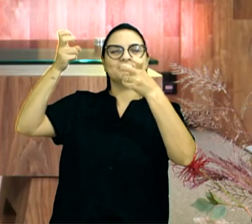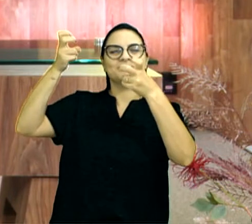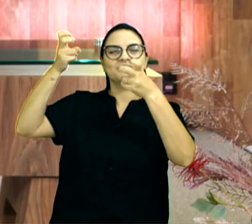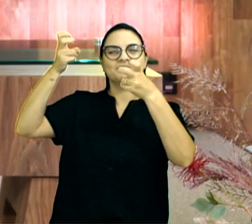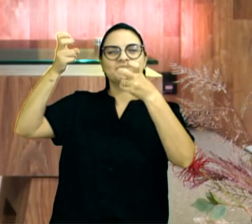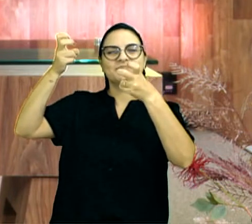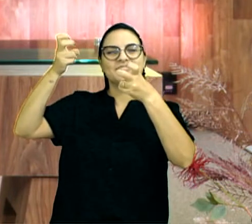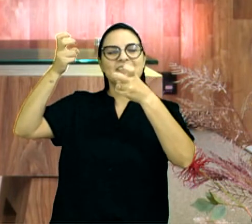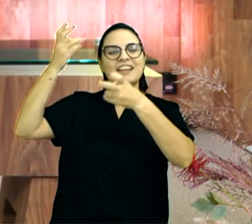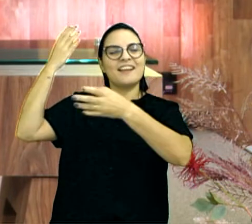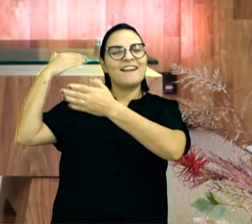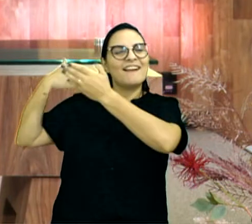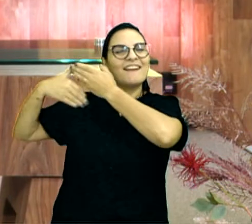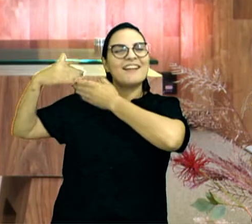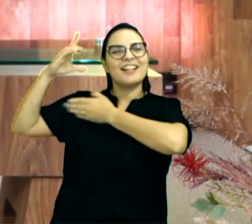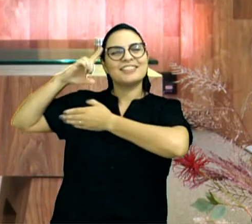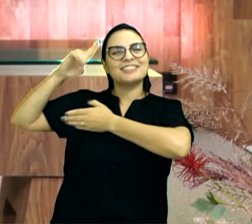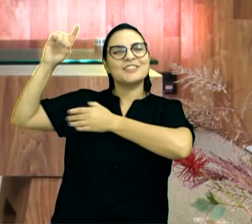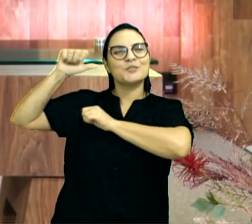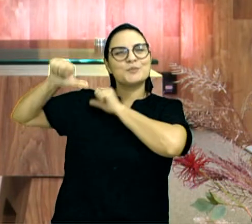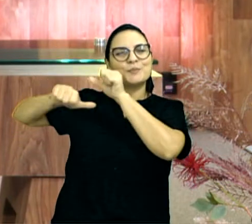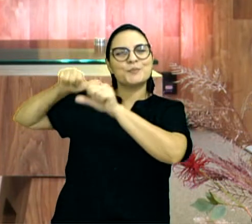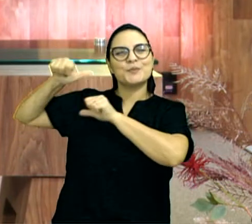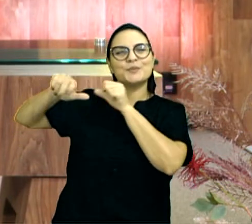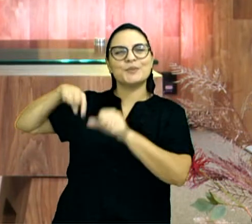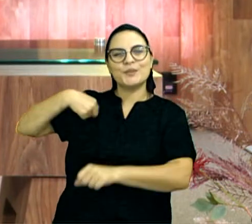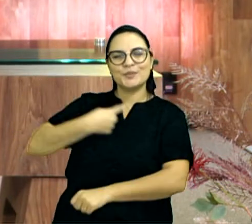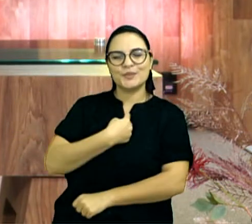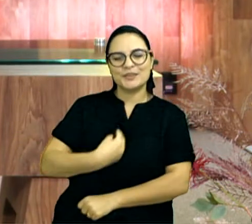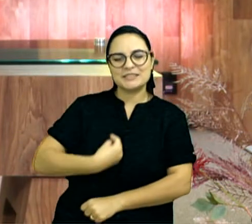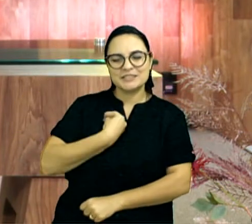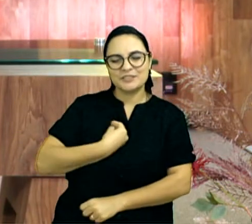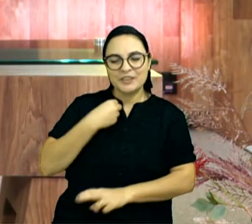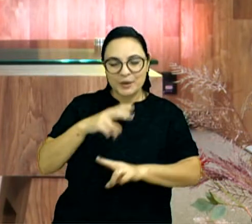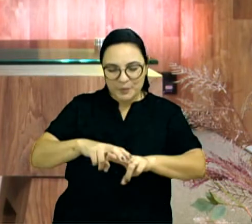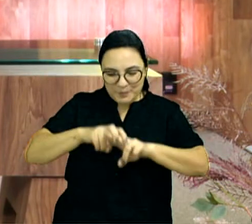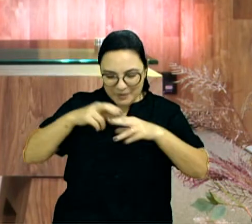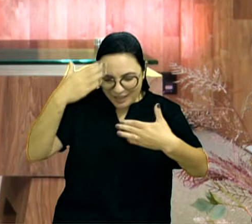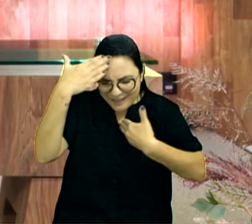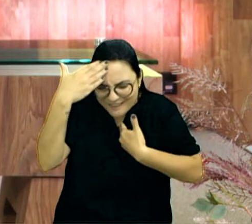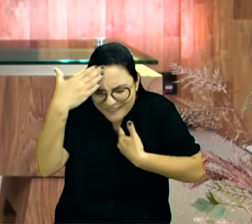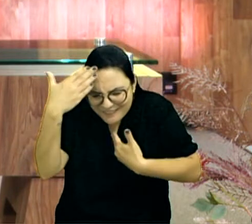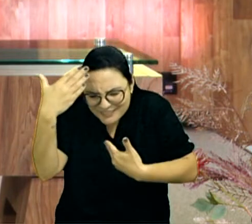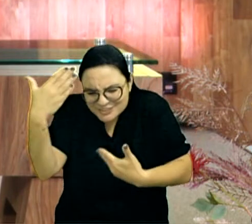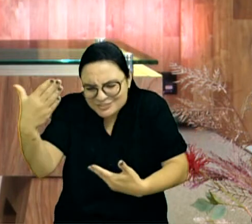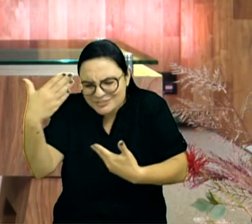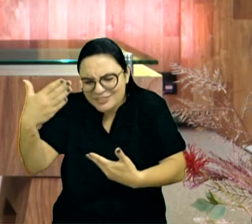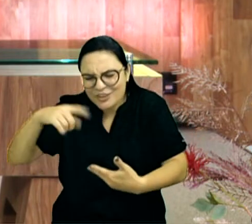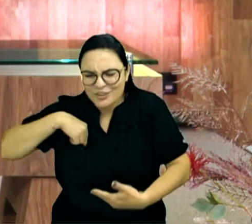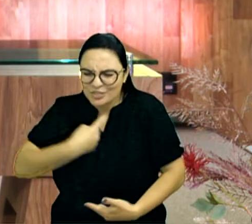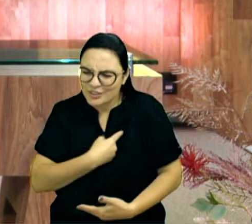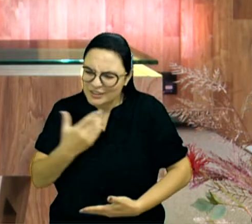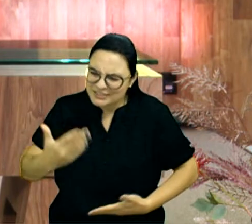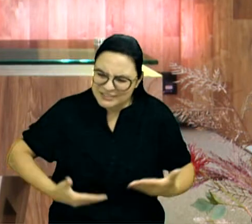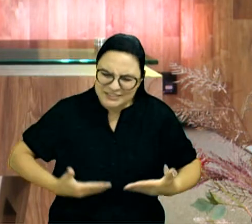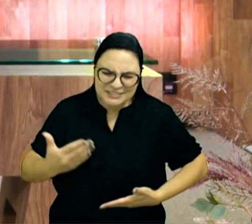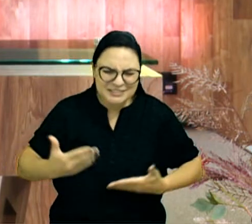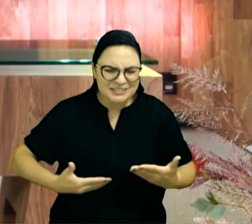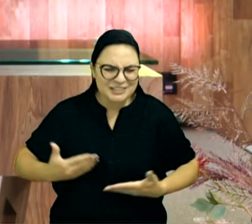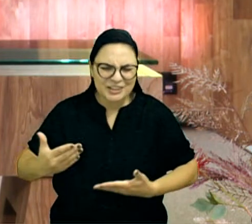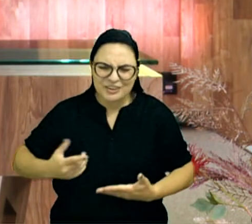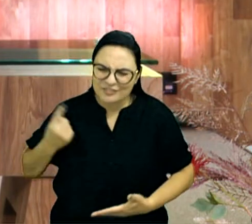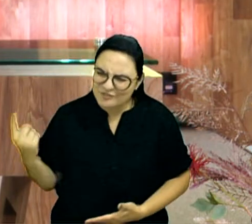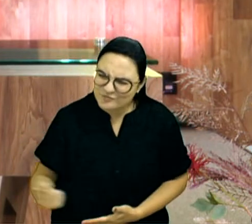dia, Ele mudou, a nossa história, e por gratidão, nós queremos, servi-lo, para sempre,